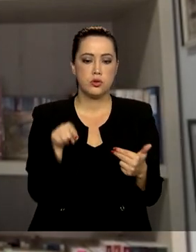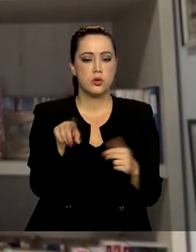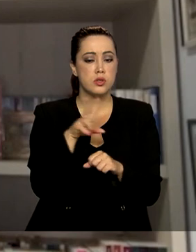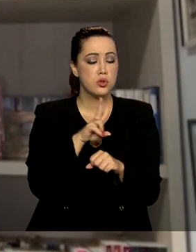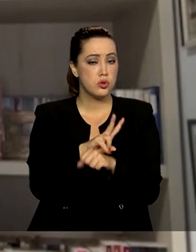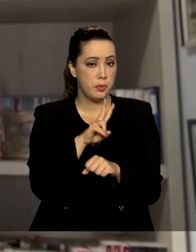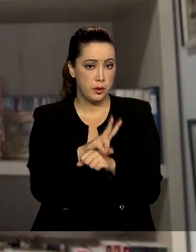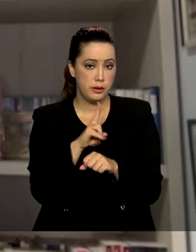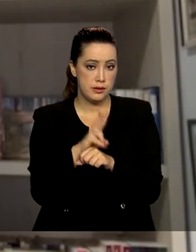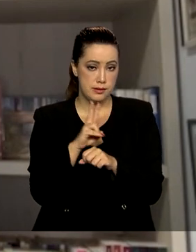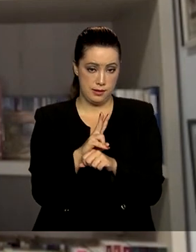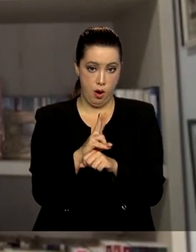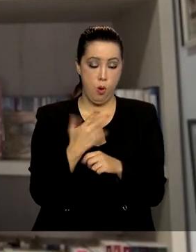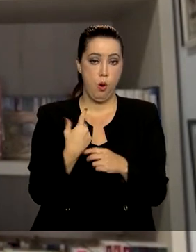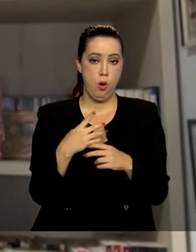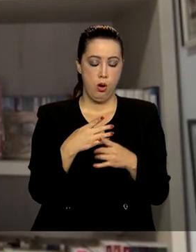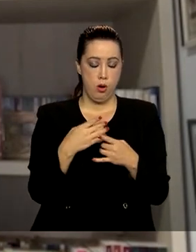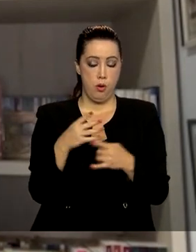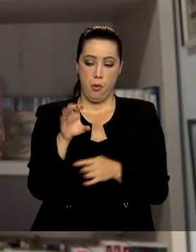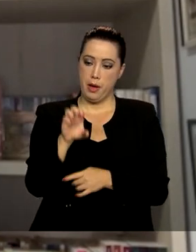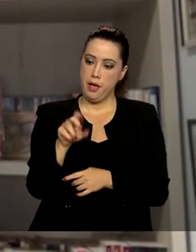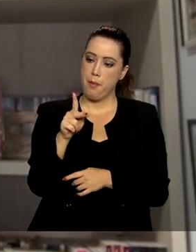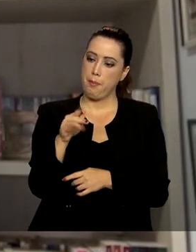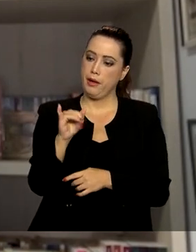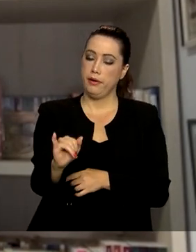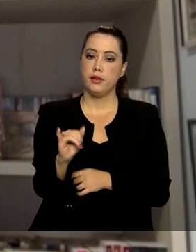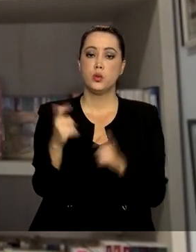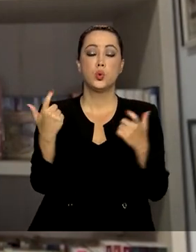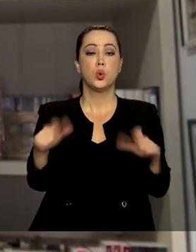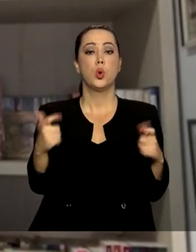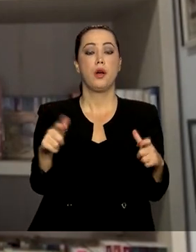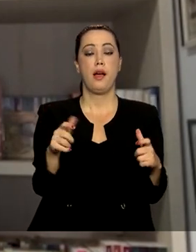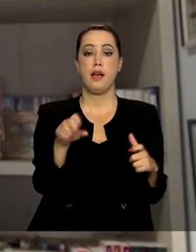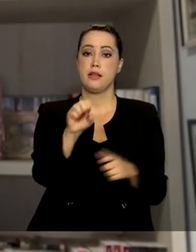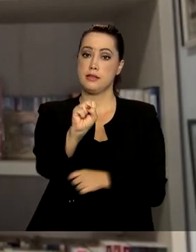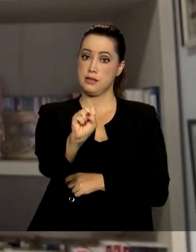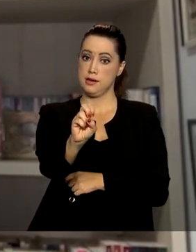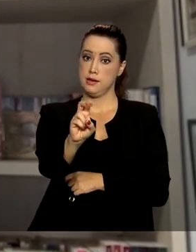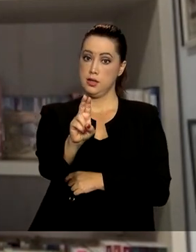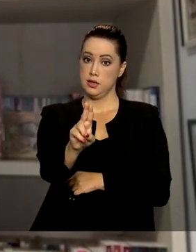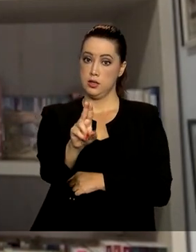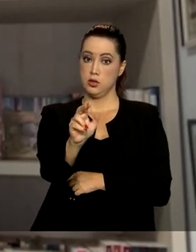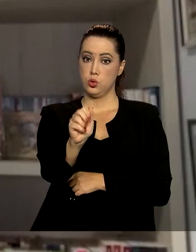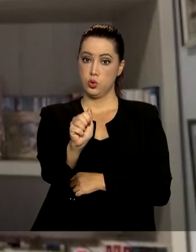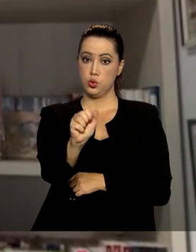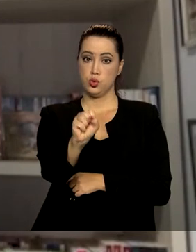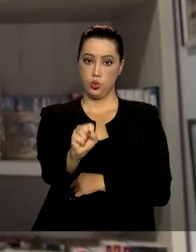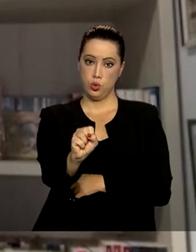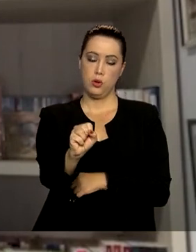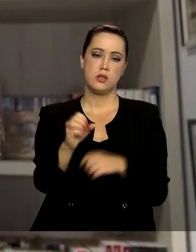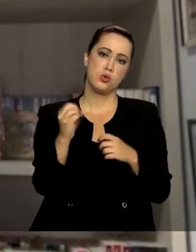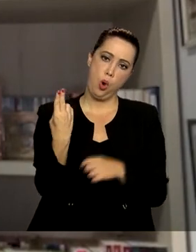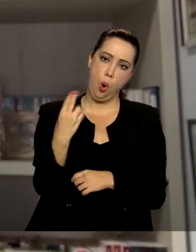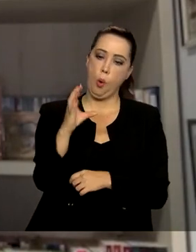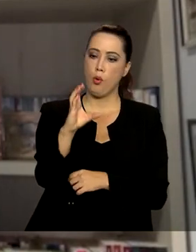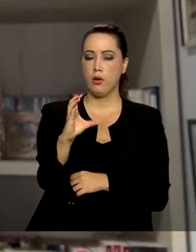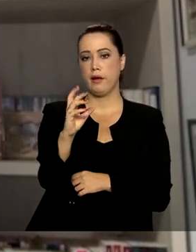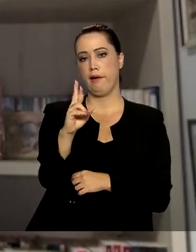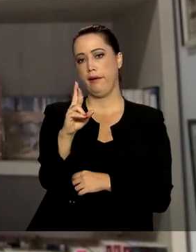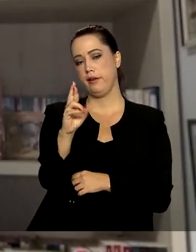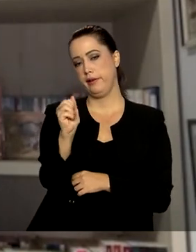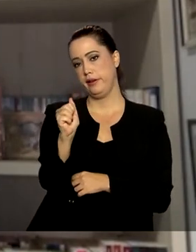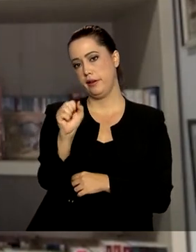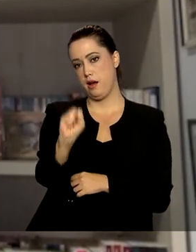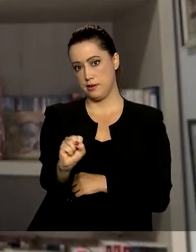proteção individual para trabalhadores dos centros de assistência social. Também vai transferir recursos para